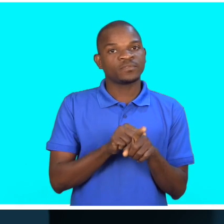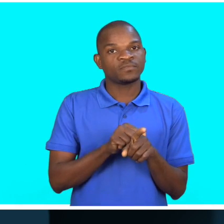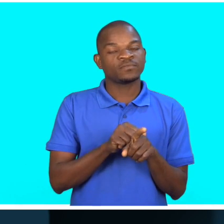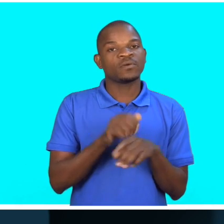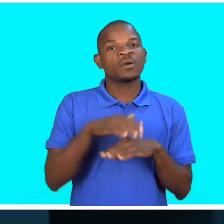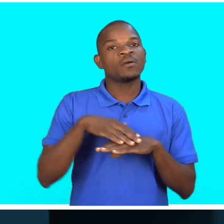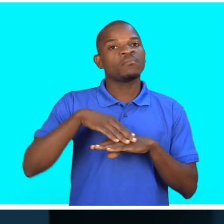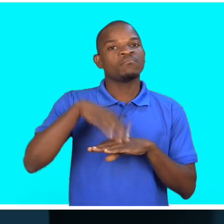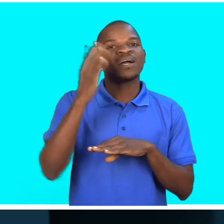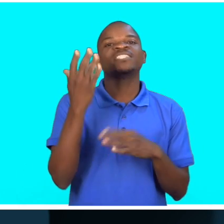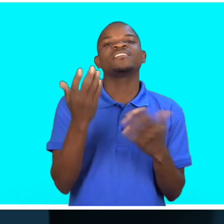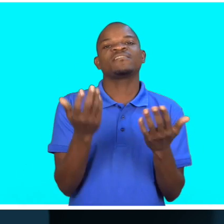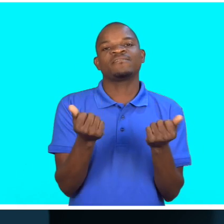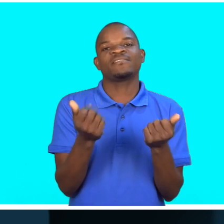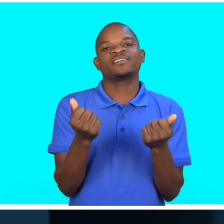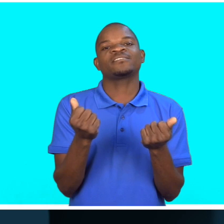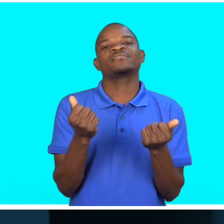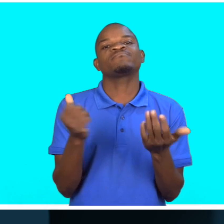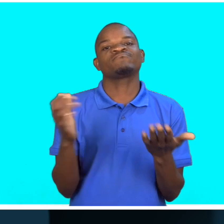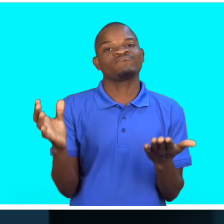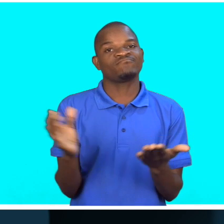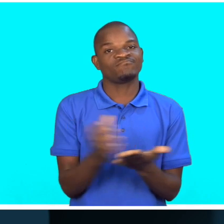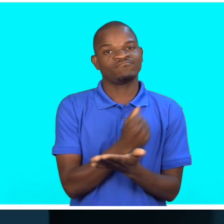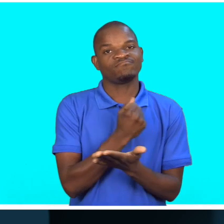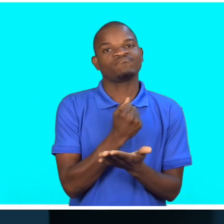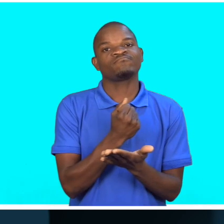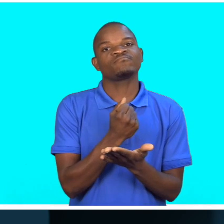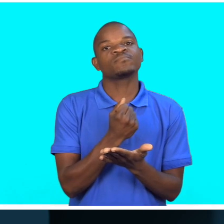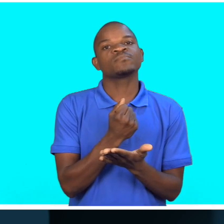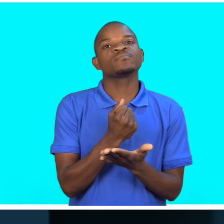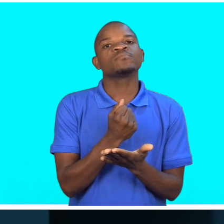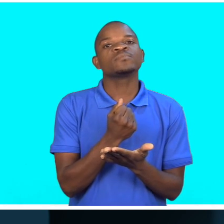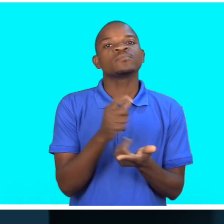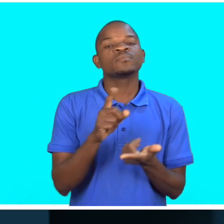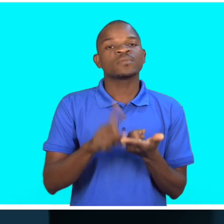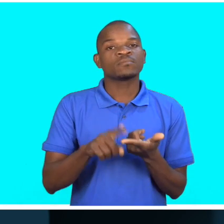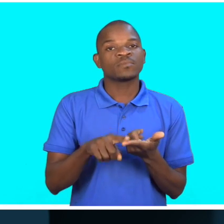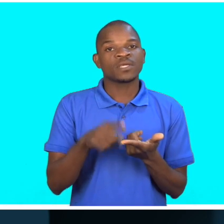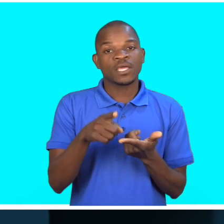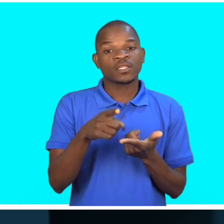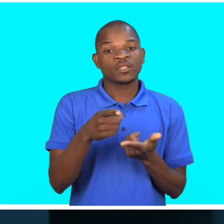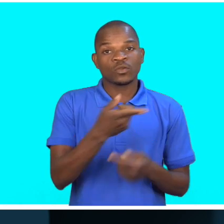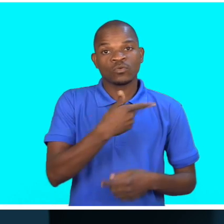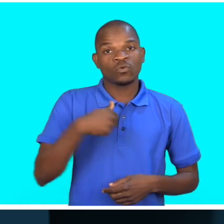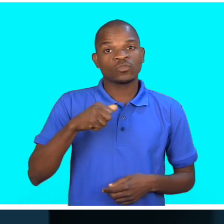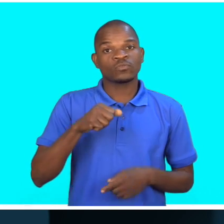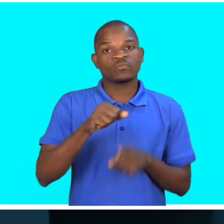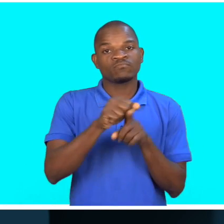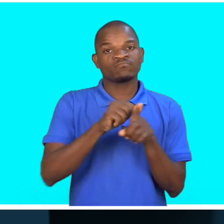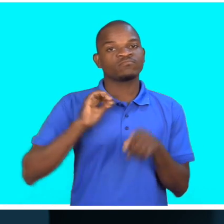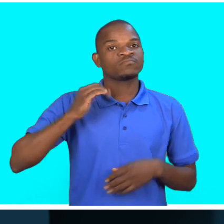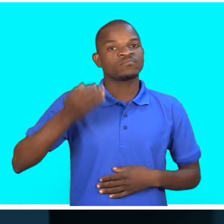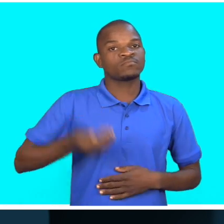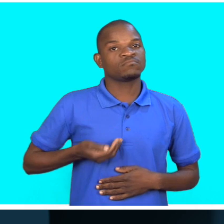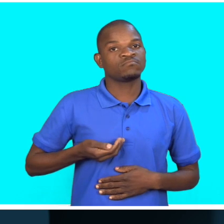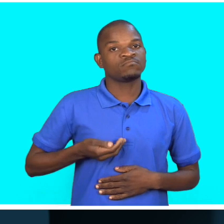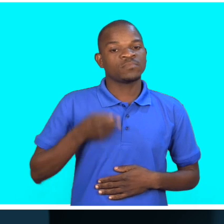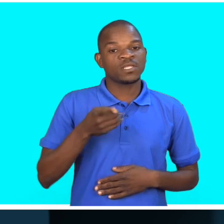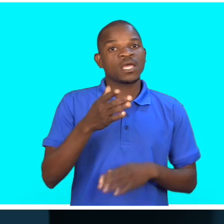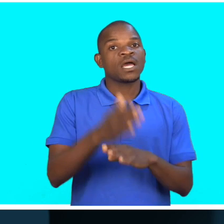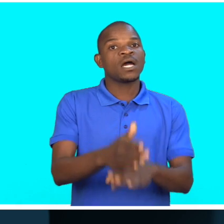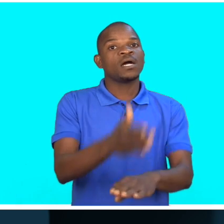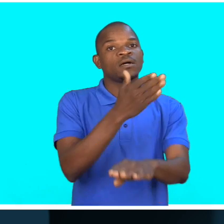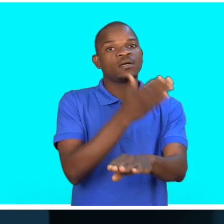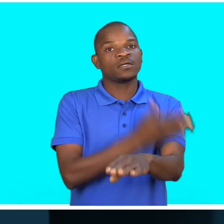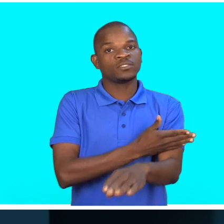mais acessível, que pode se apanhar com facilidade. E este nosso preservativo feminino